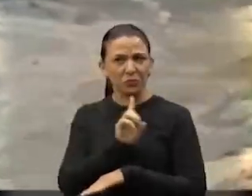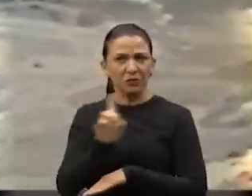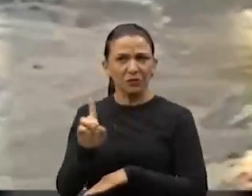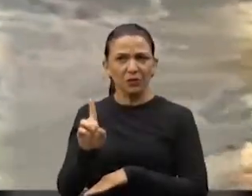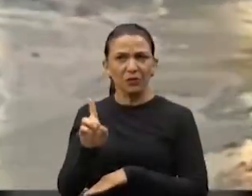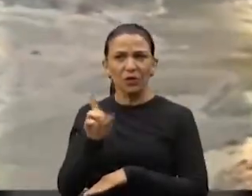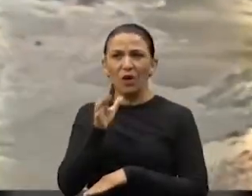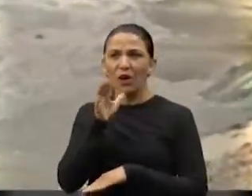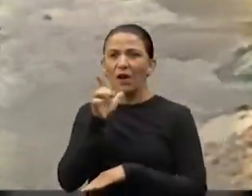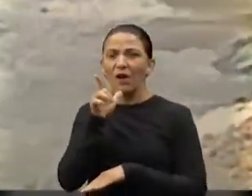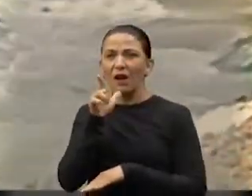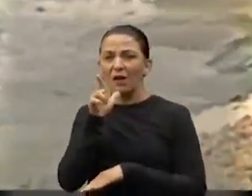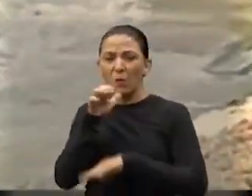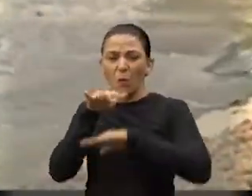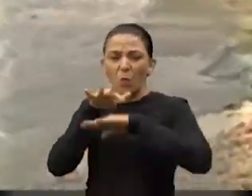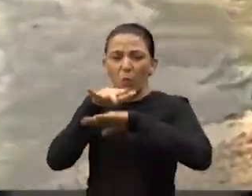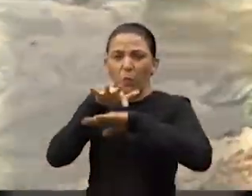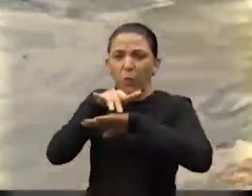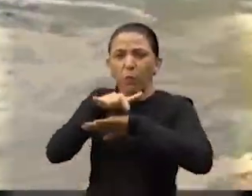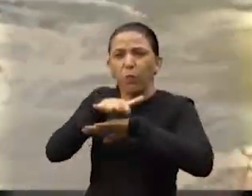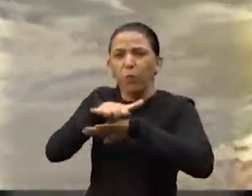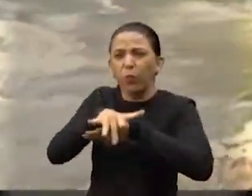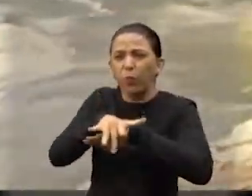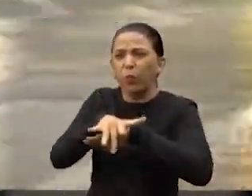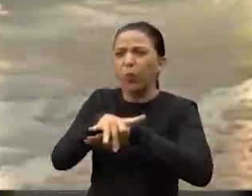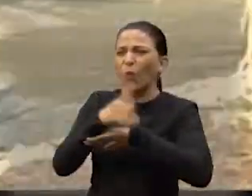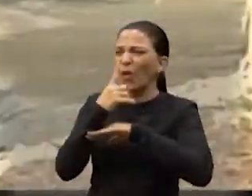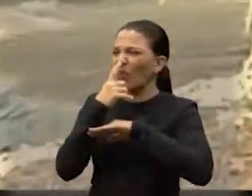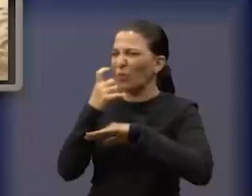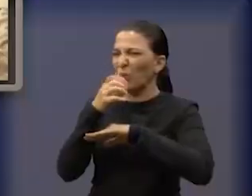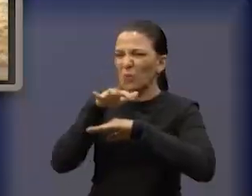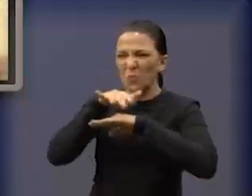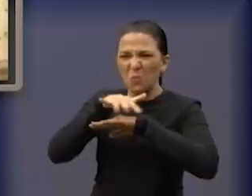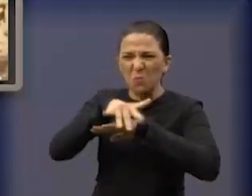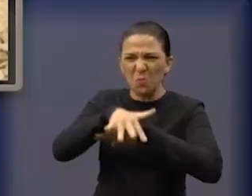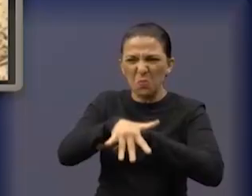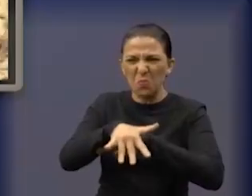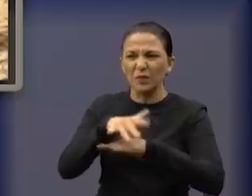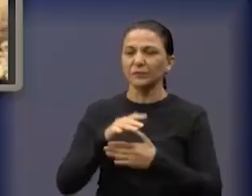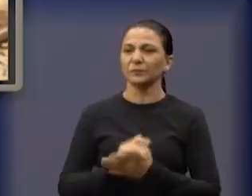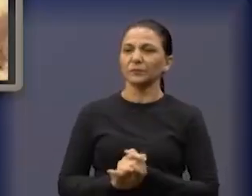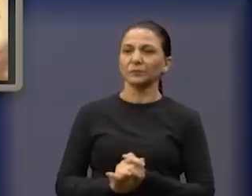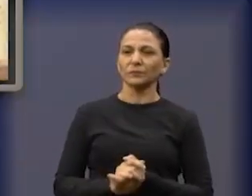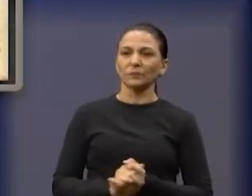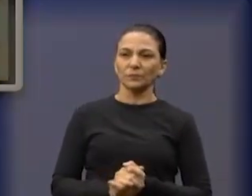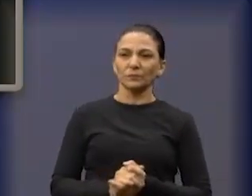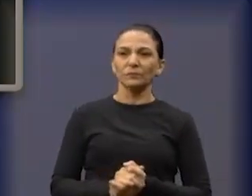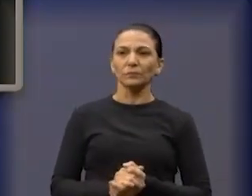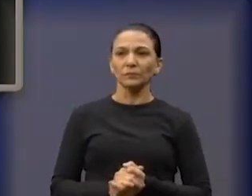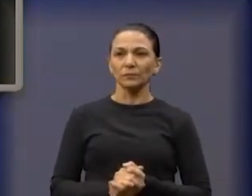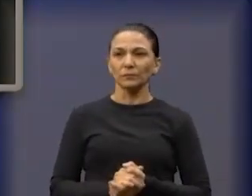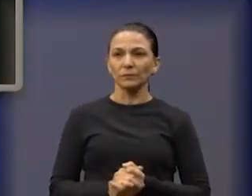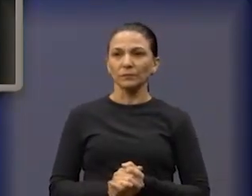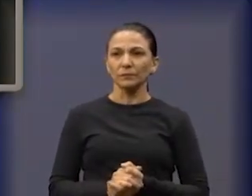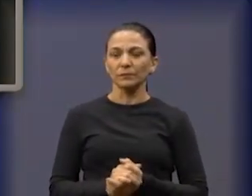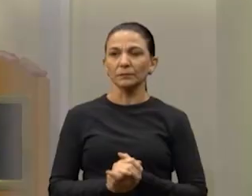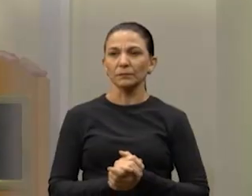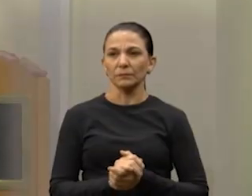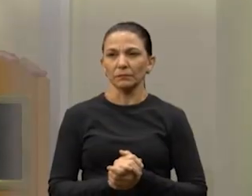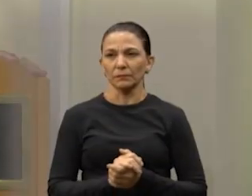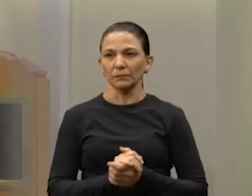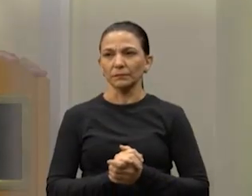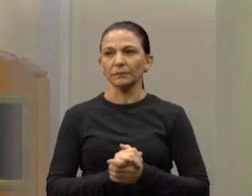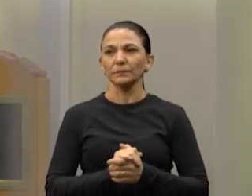Olha lá. Cachoeira. Bom, isso aí é esgoto. Esgoto puro. Tem foto, né, Mari? Também, né? Tem umas